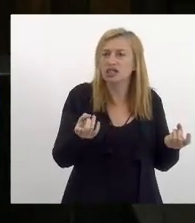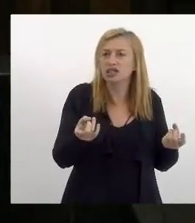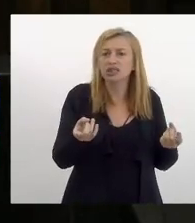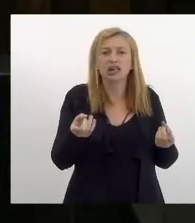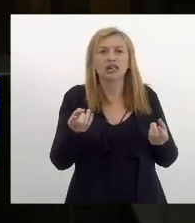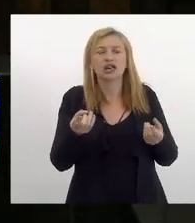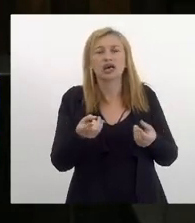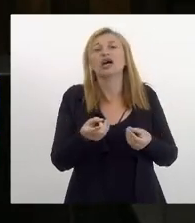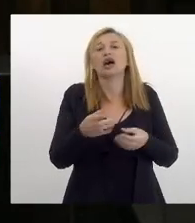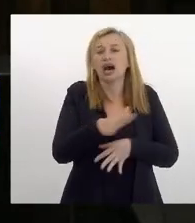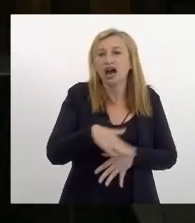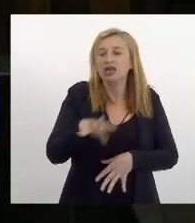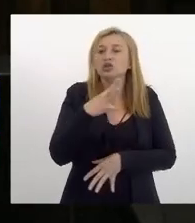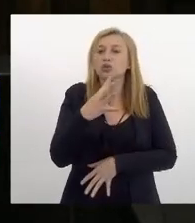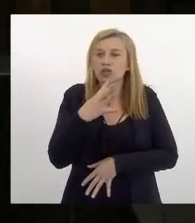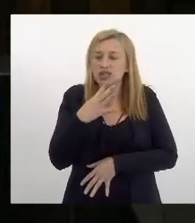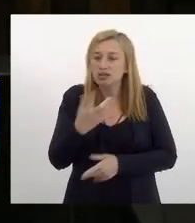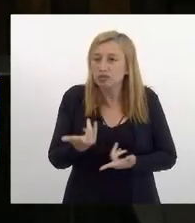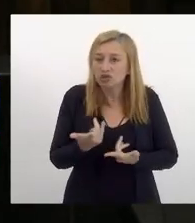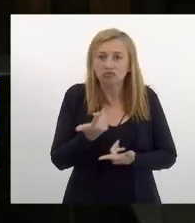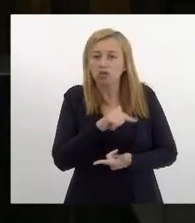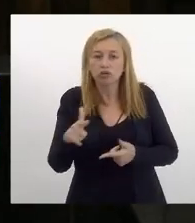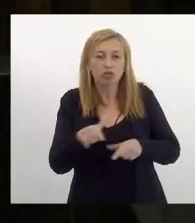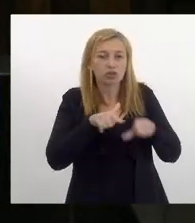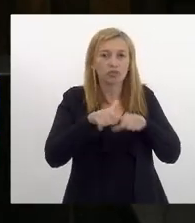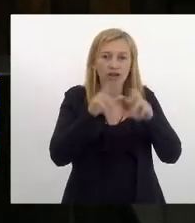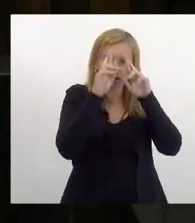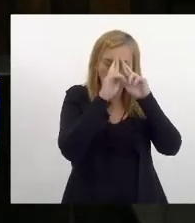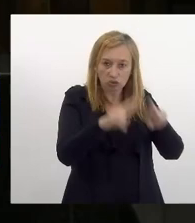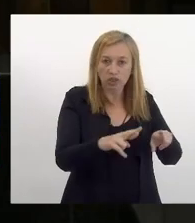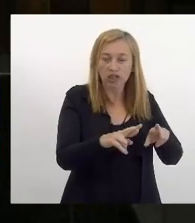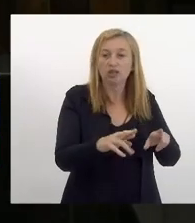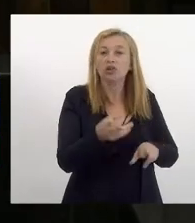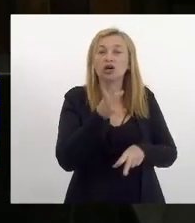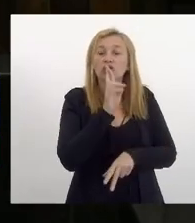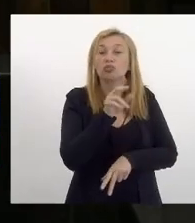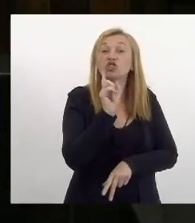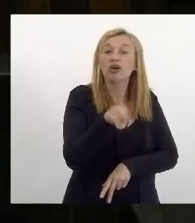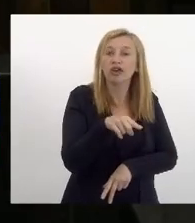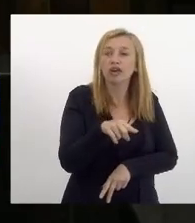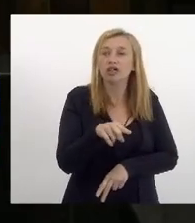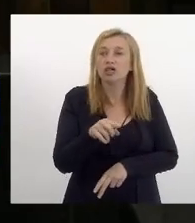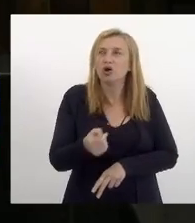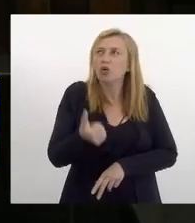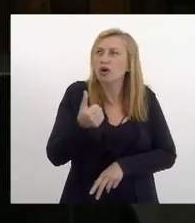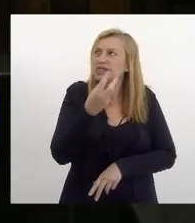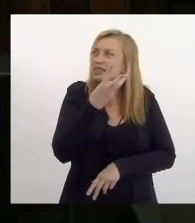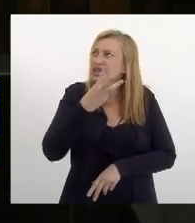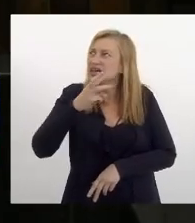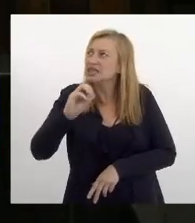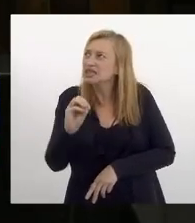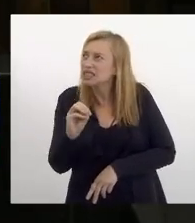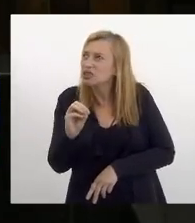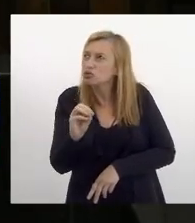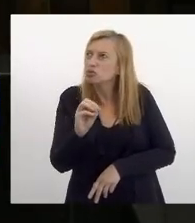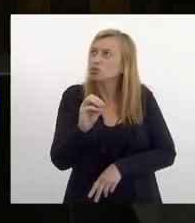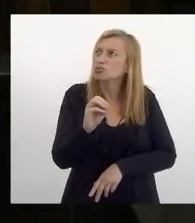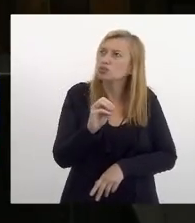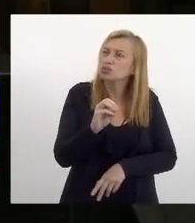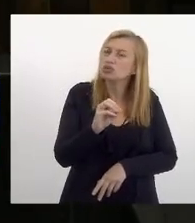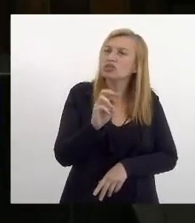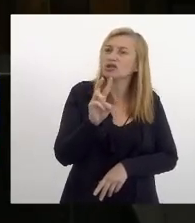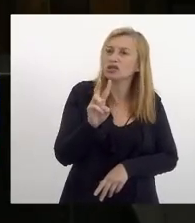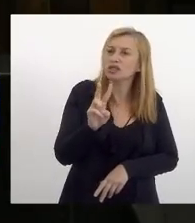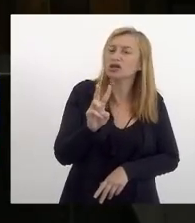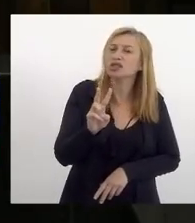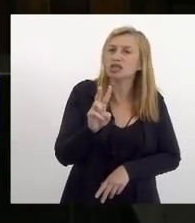de conhecimento que não tem seu trabalho respeitado o resultado disso é que dos quase 300 cargos que a fundação CCRJ